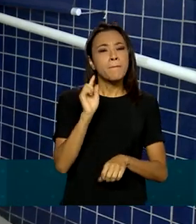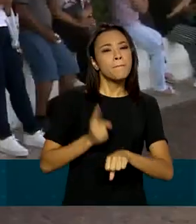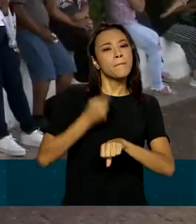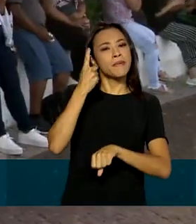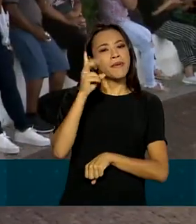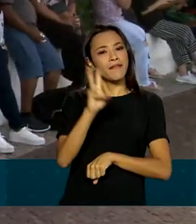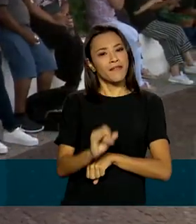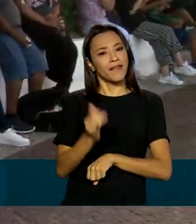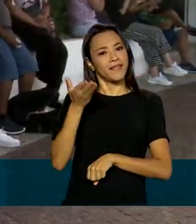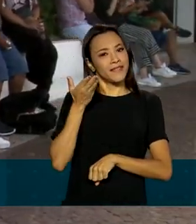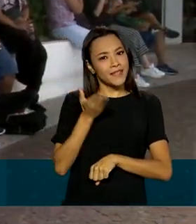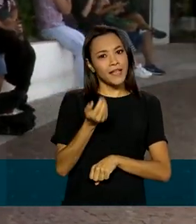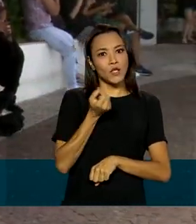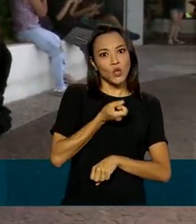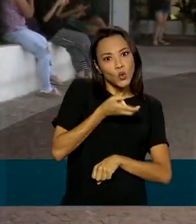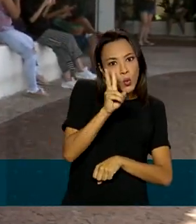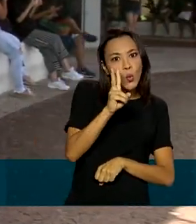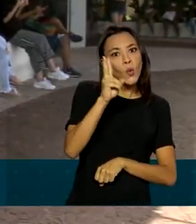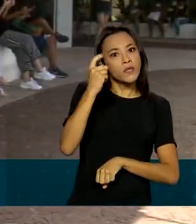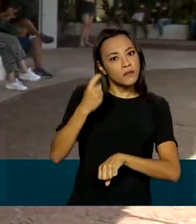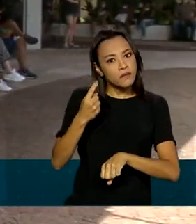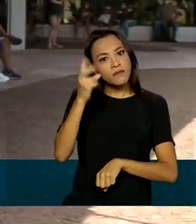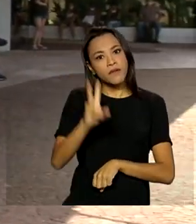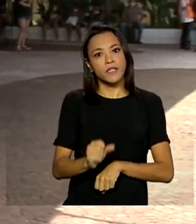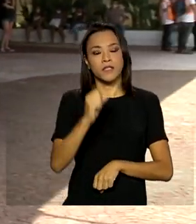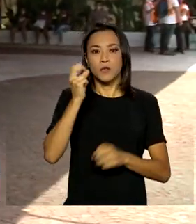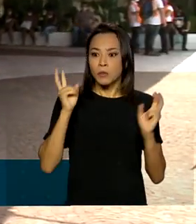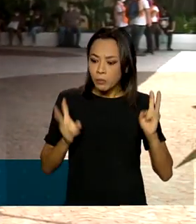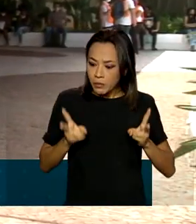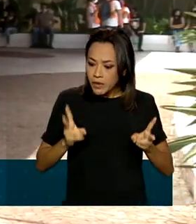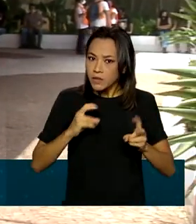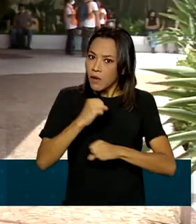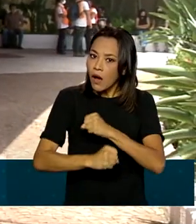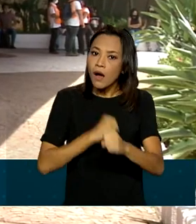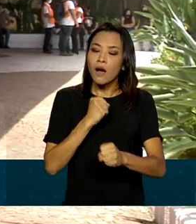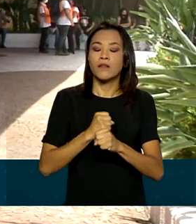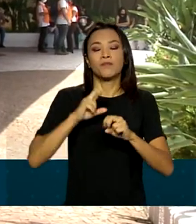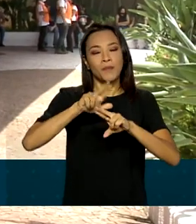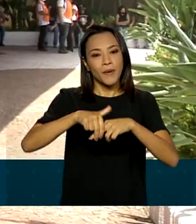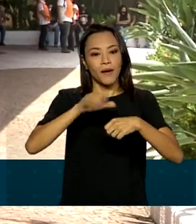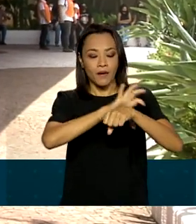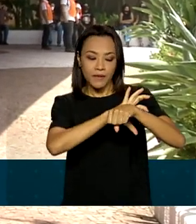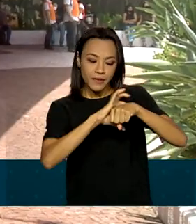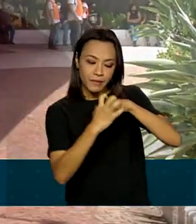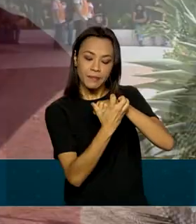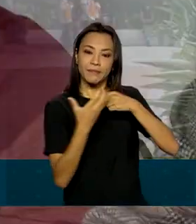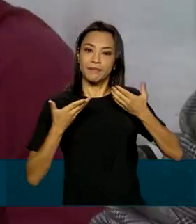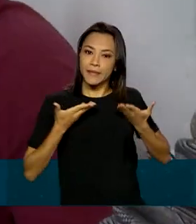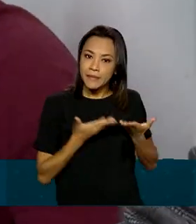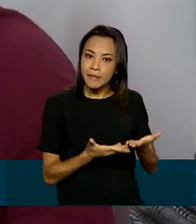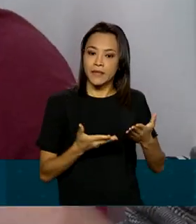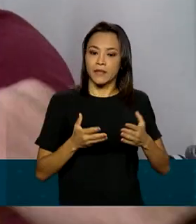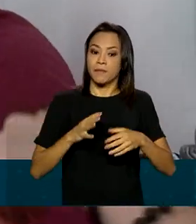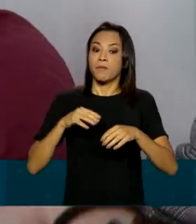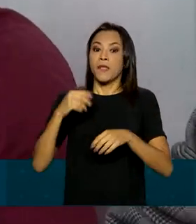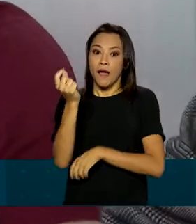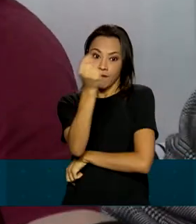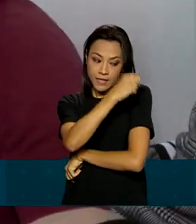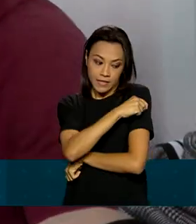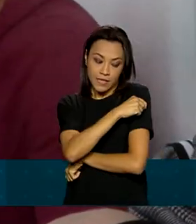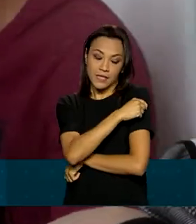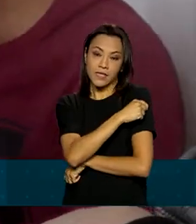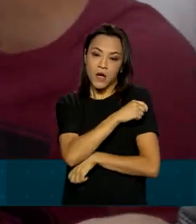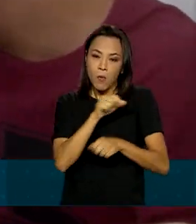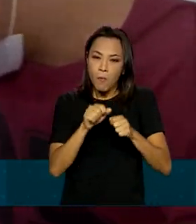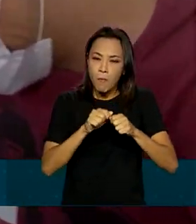Ensino Médio é aplicado duas vezes no mesmo ano por causa da pandemia da Covid-19. O avanço da vacinação dá